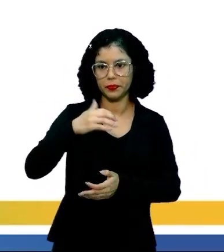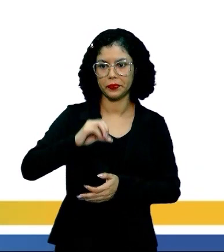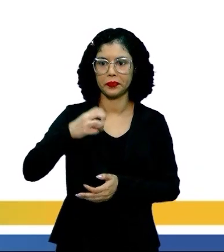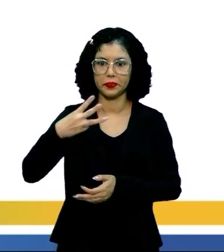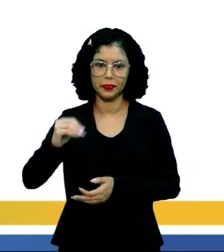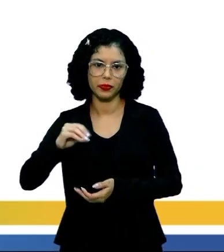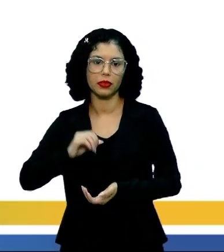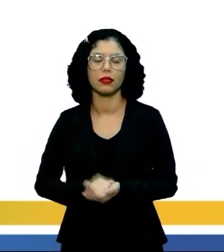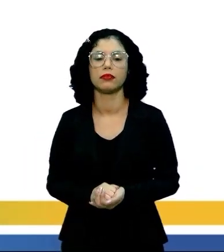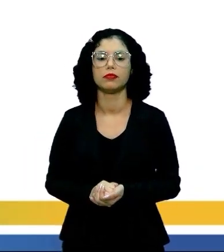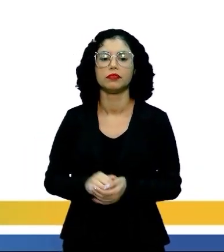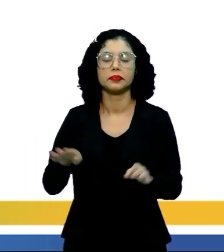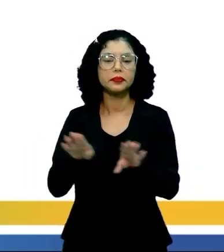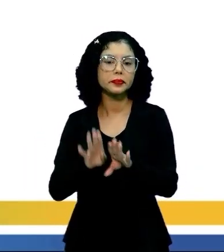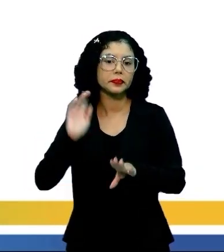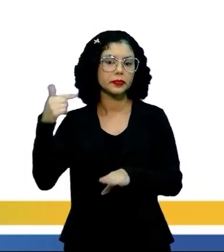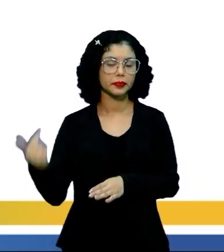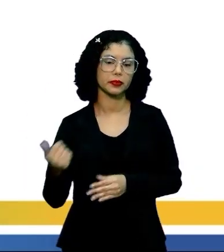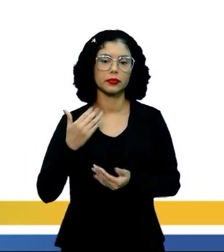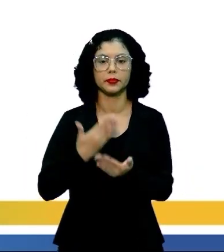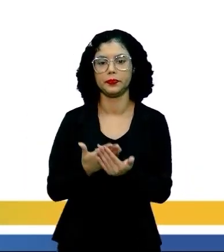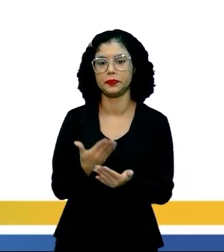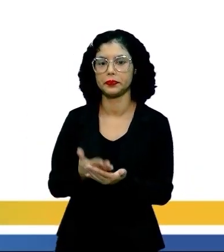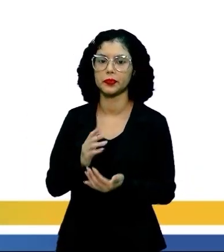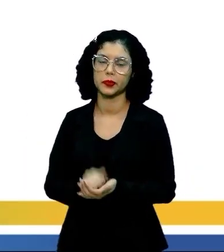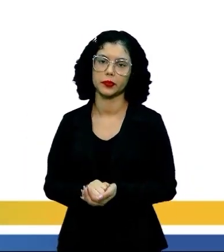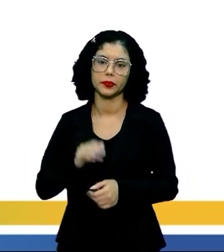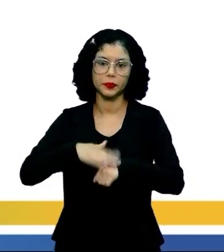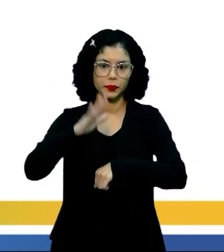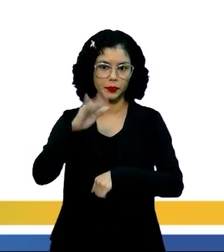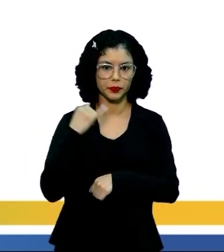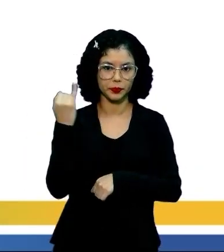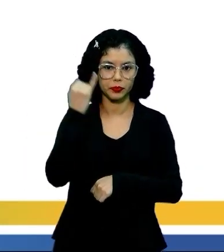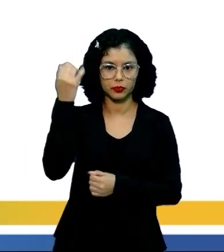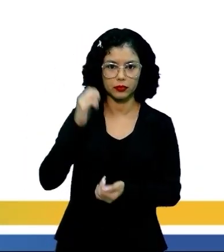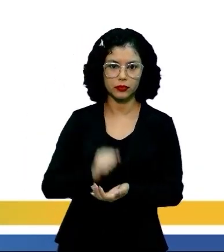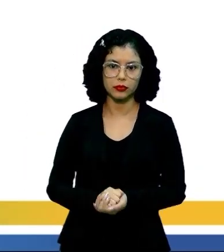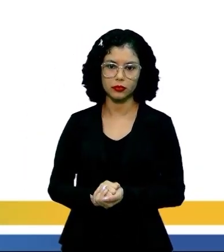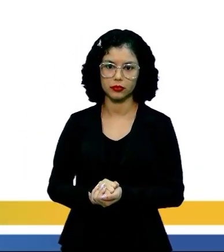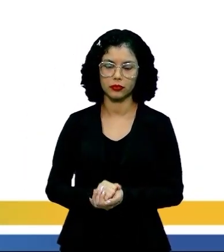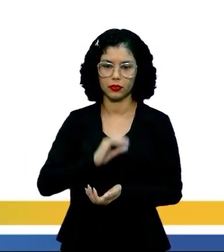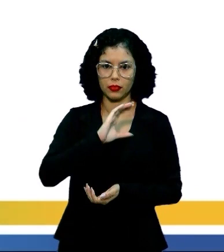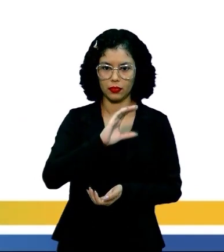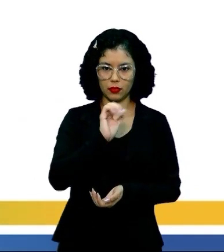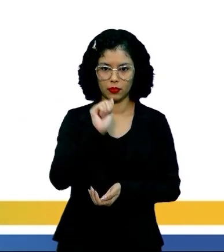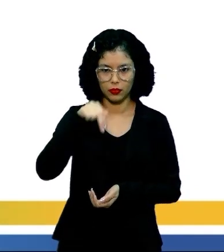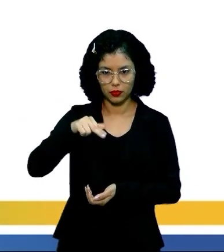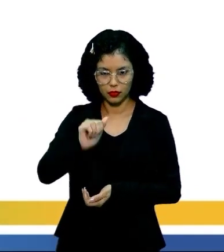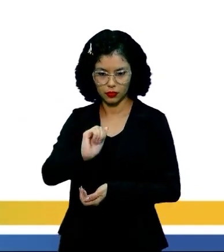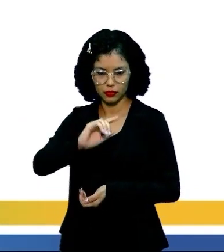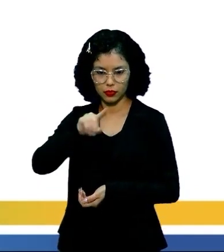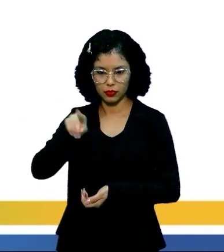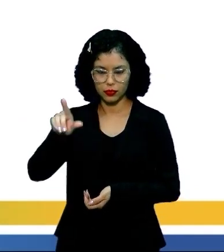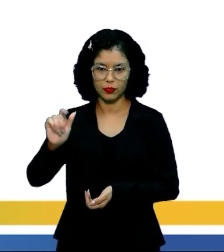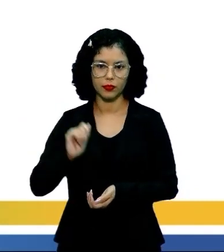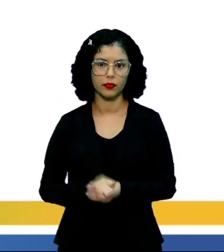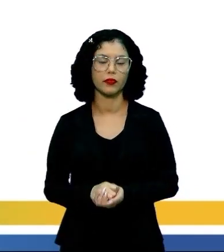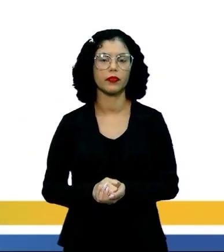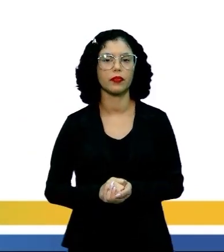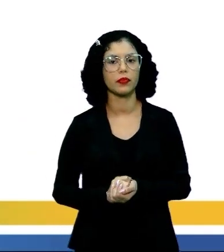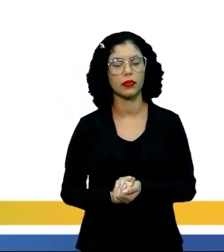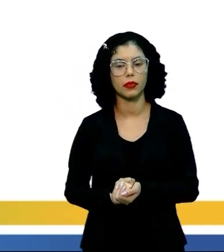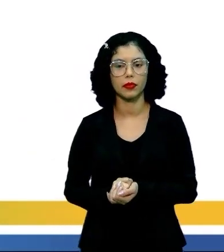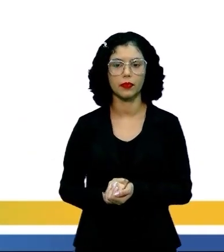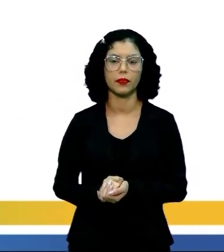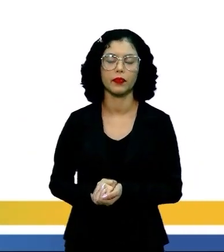acompanhar isso nas próximas aulas. Sua mais importante obra, que é considerada um marco dessa